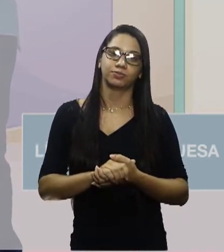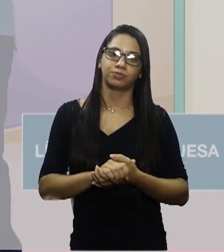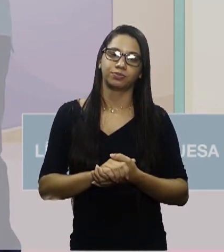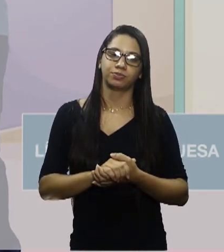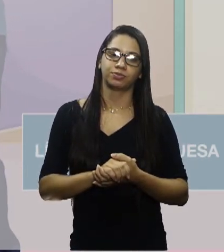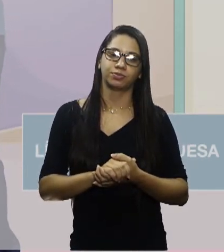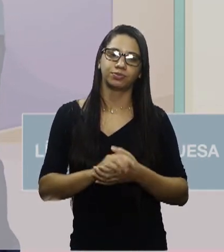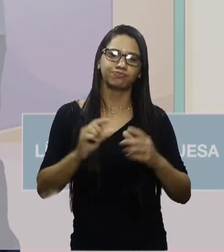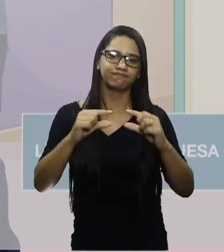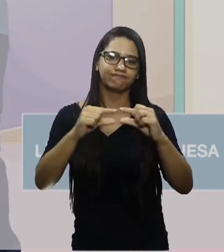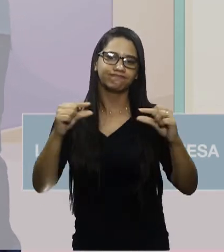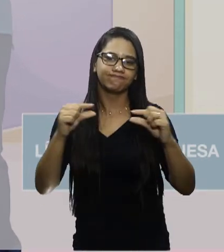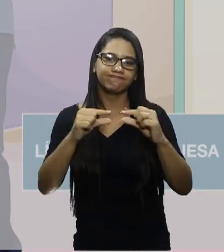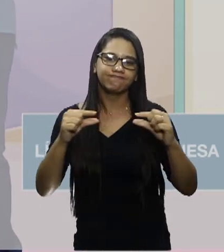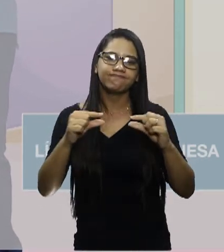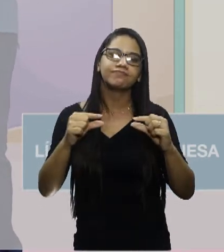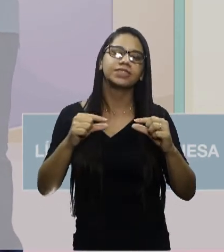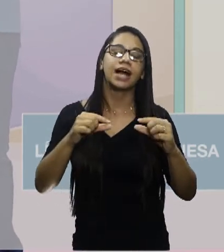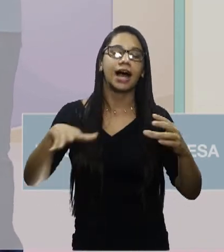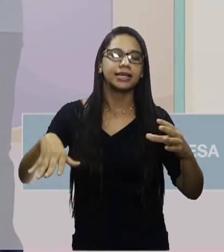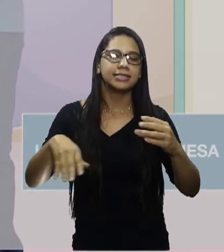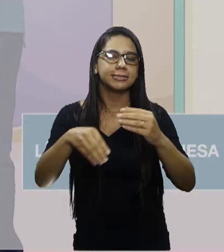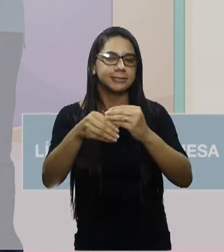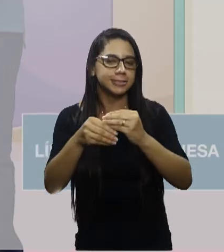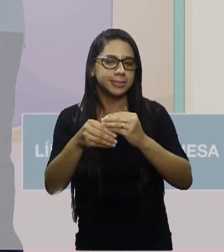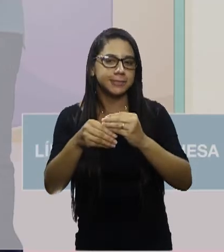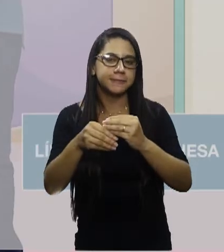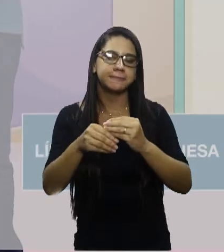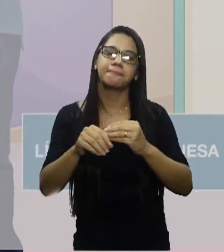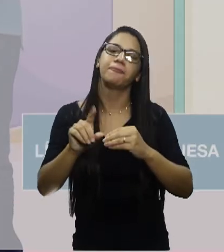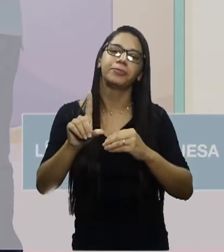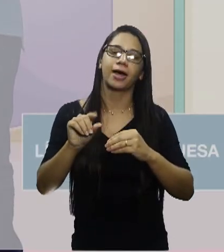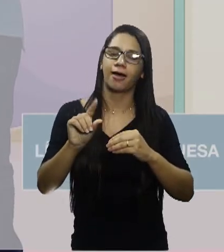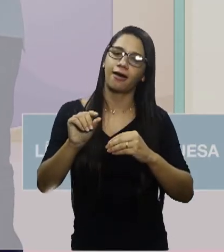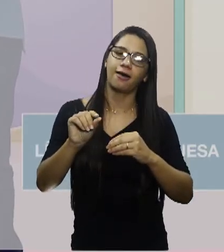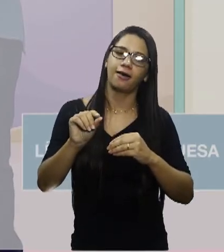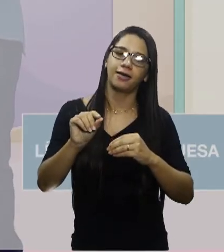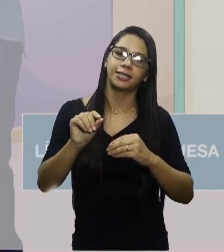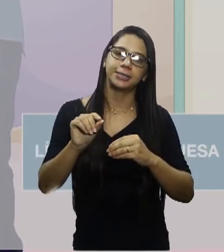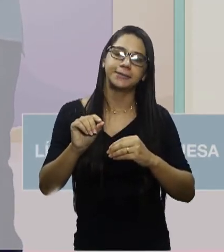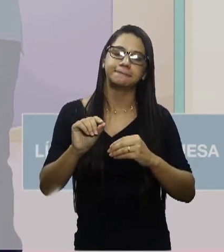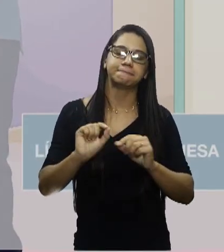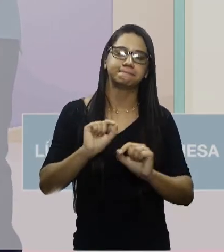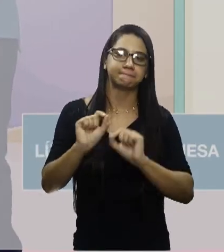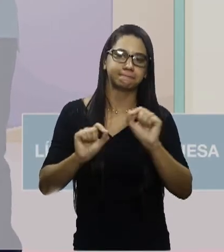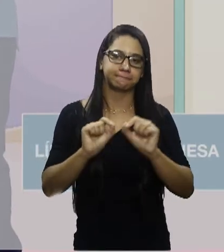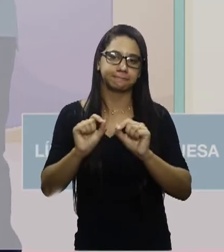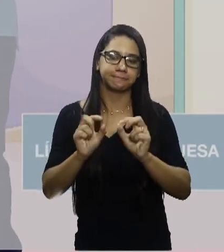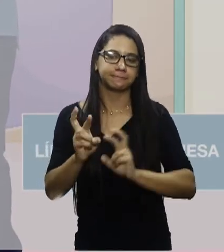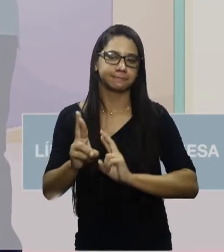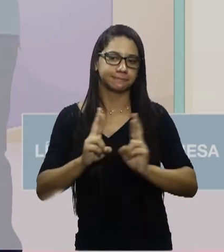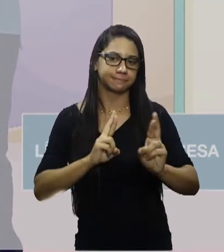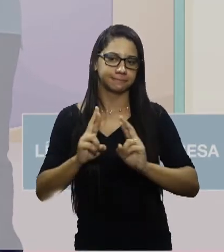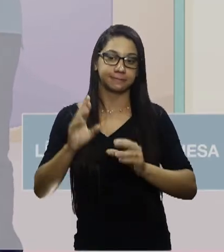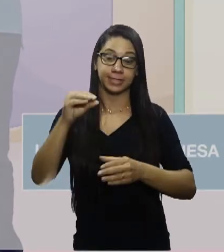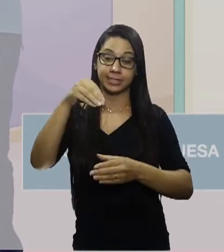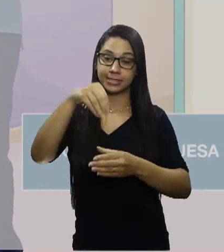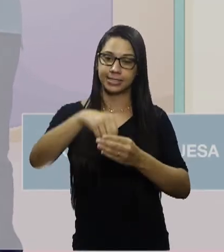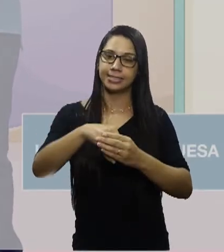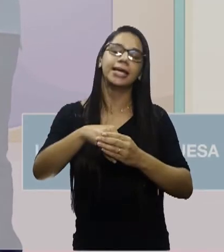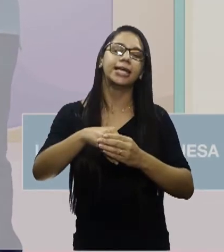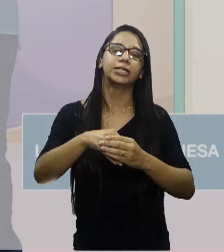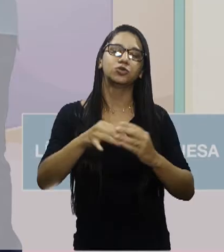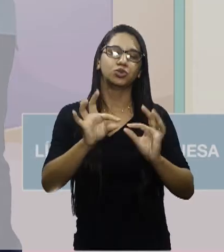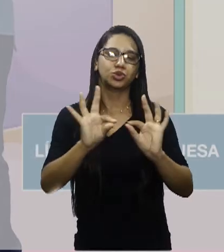As orações coordenadas aditivas são as orações coordenadas em que sua relação dentro de um período